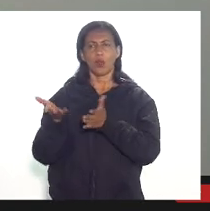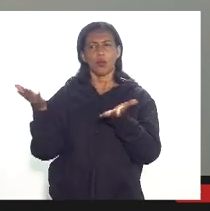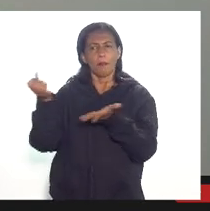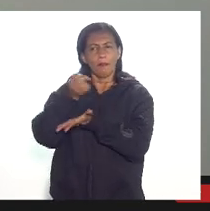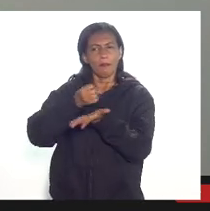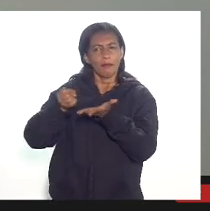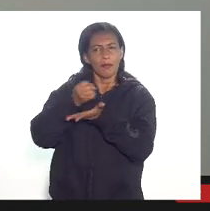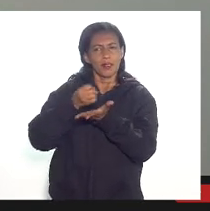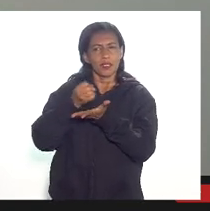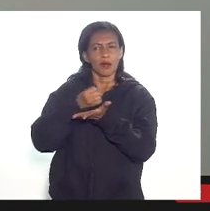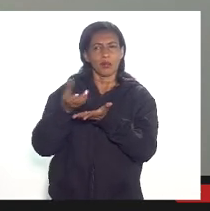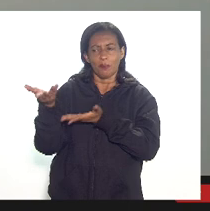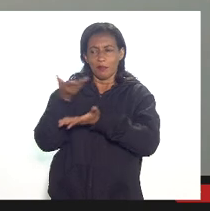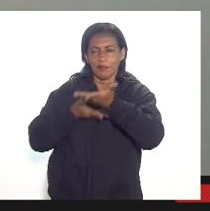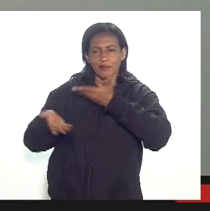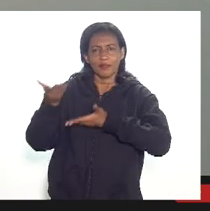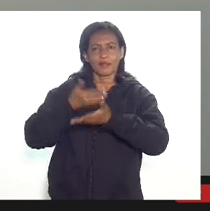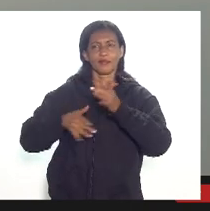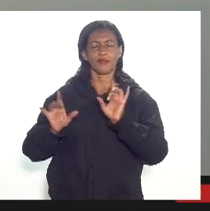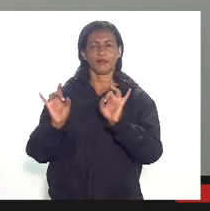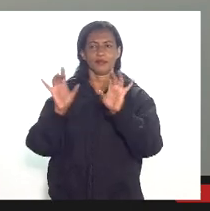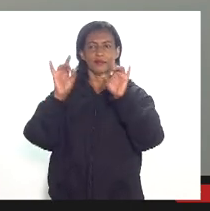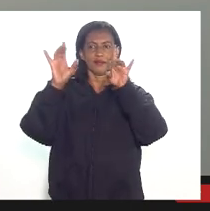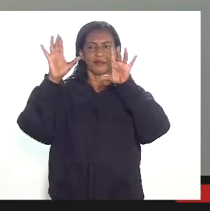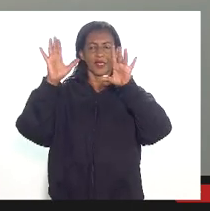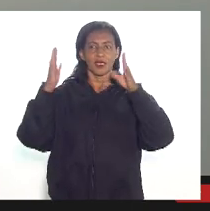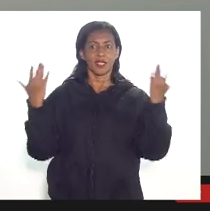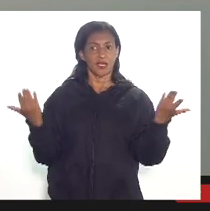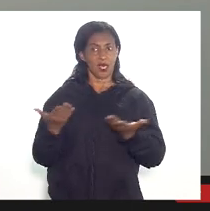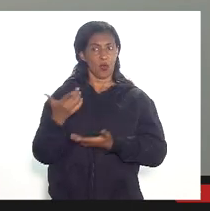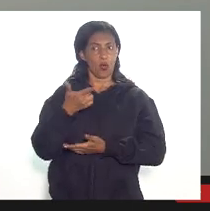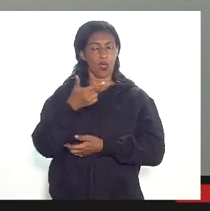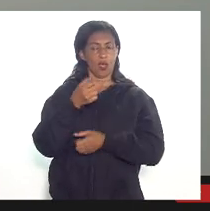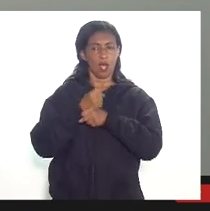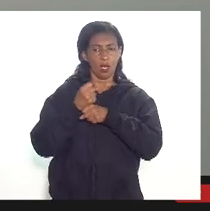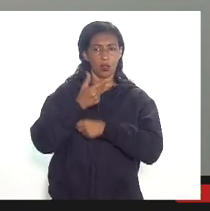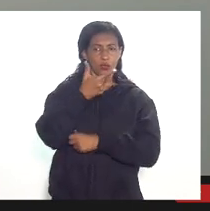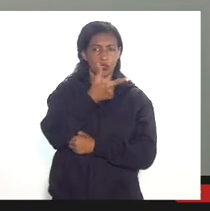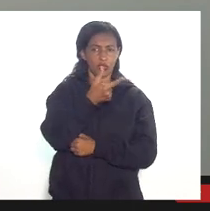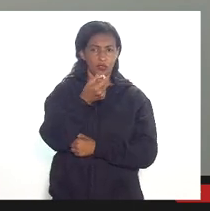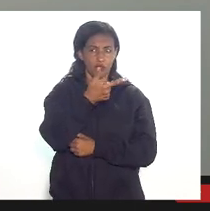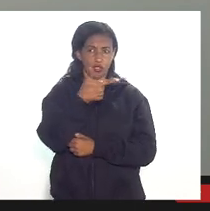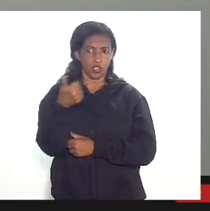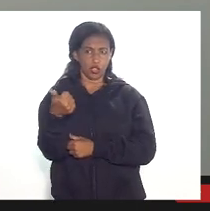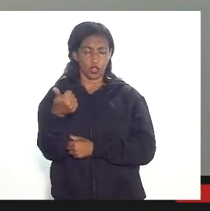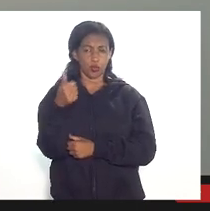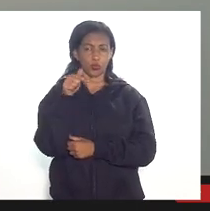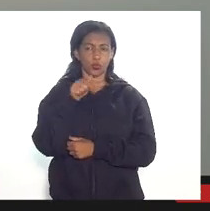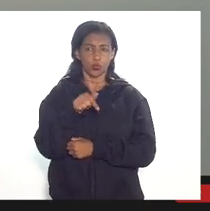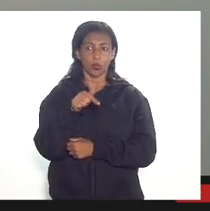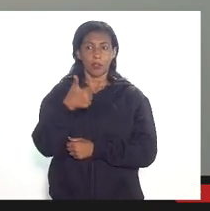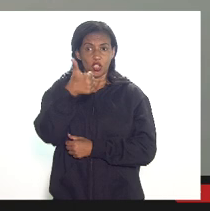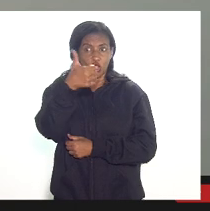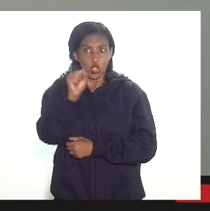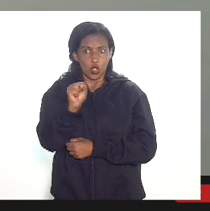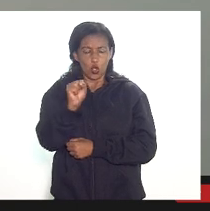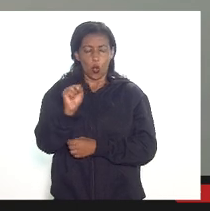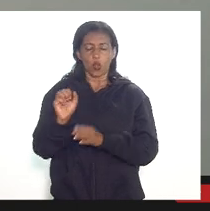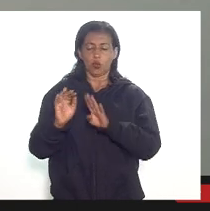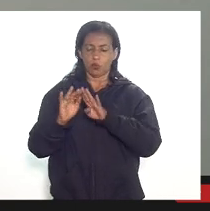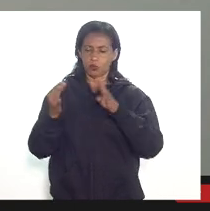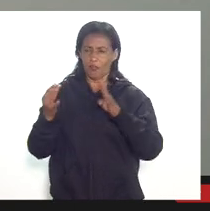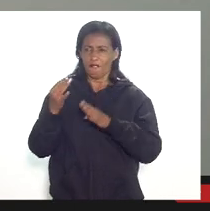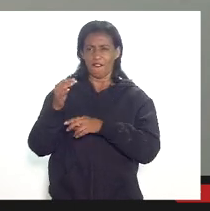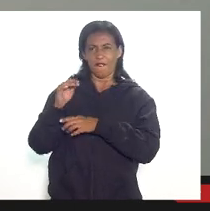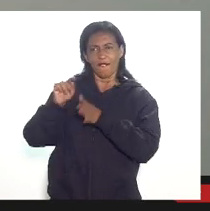especiais nós pretendemos ainda no ano de 2021 abrir mais 18 ações fiscais há 20